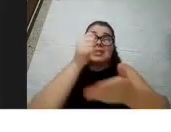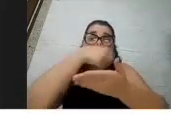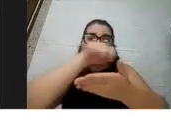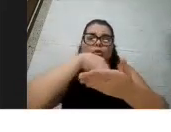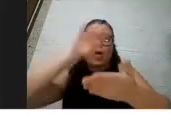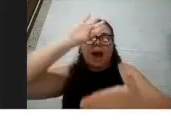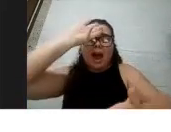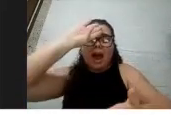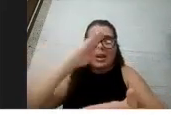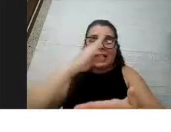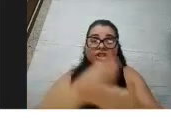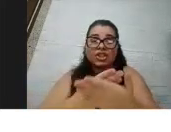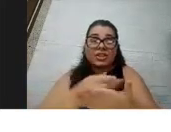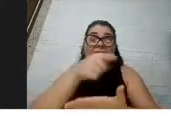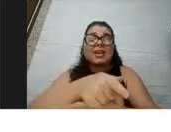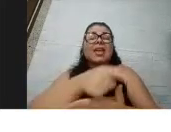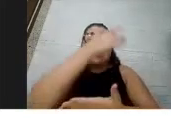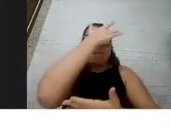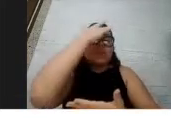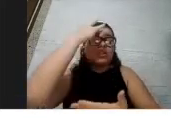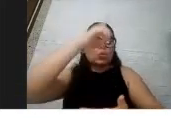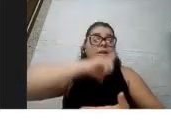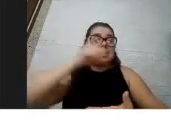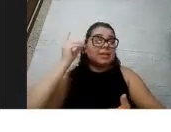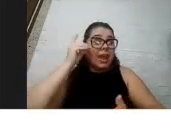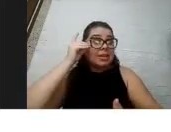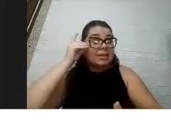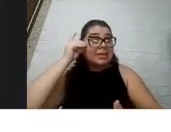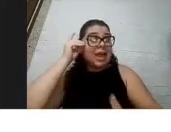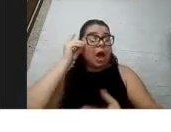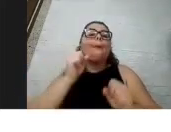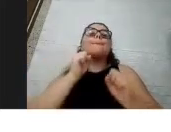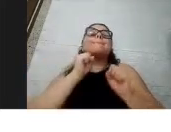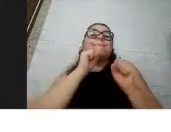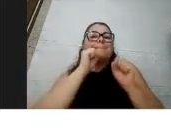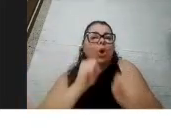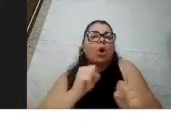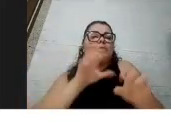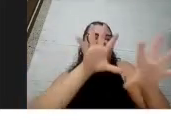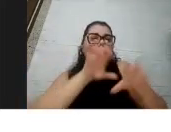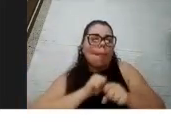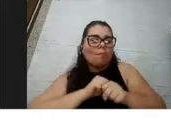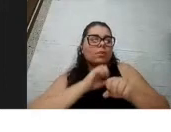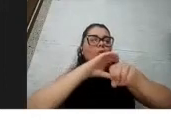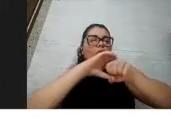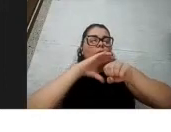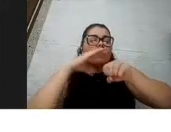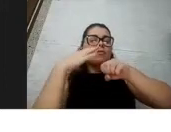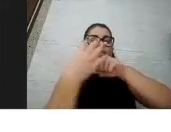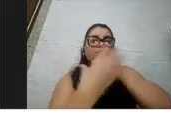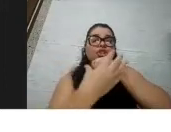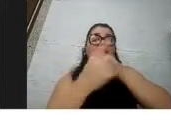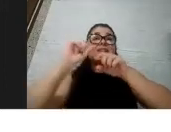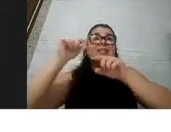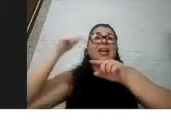de Down poderia ter uma forma mais grave, mais inflamatória por essas condições da imunidade,